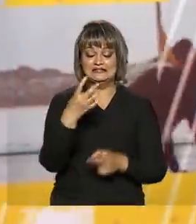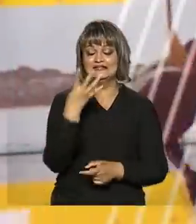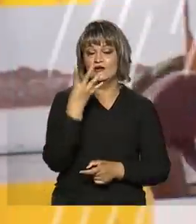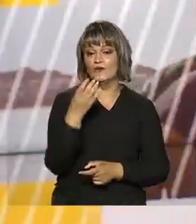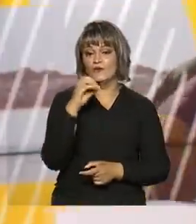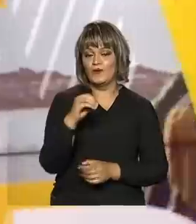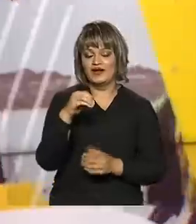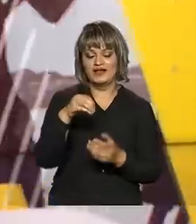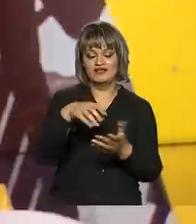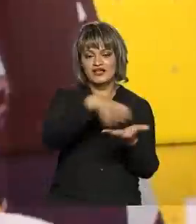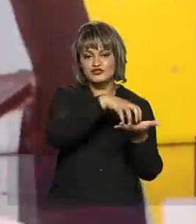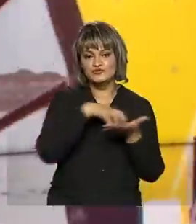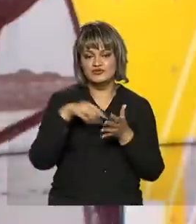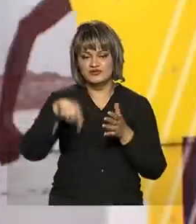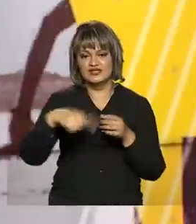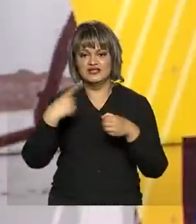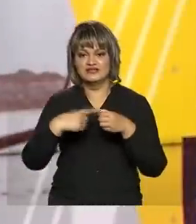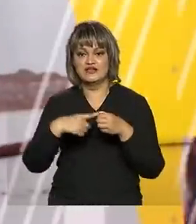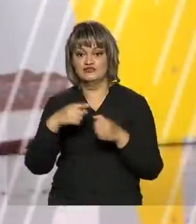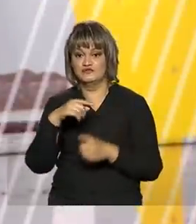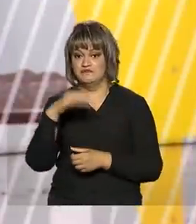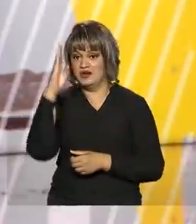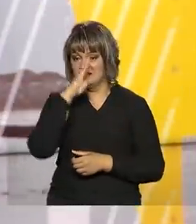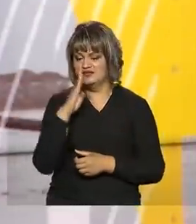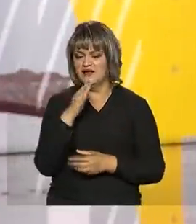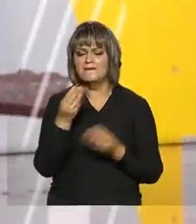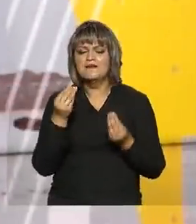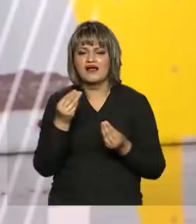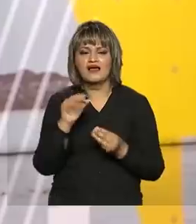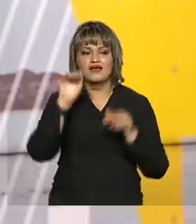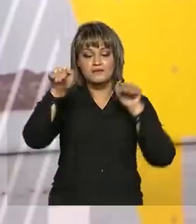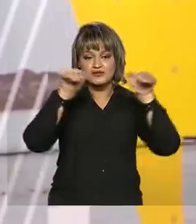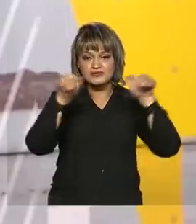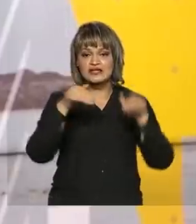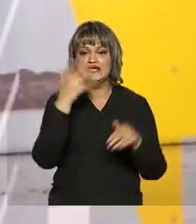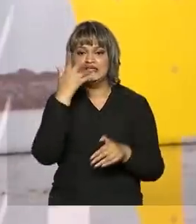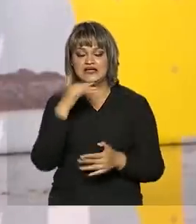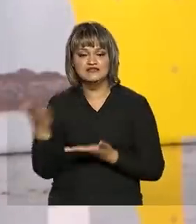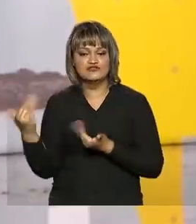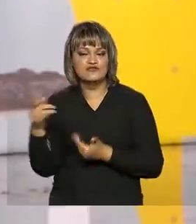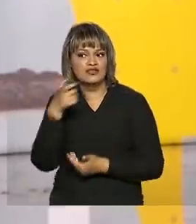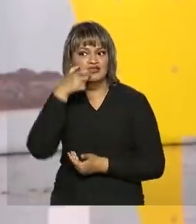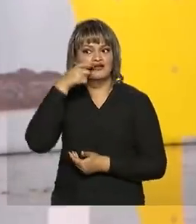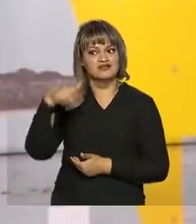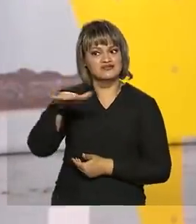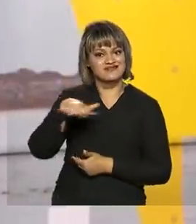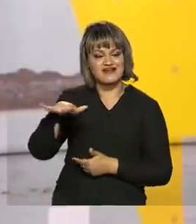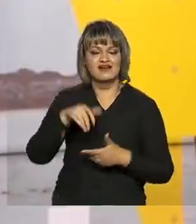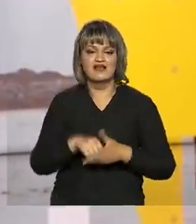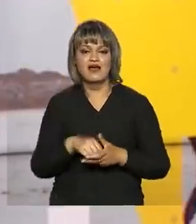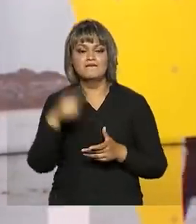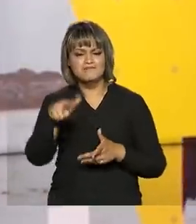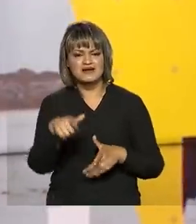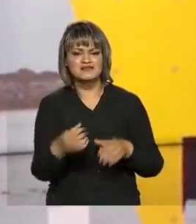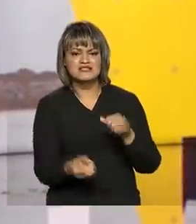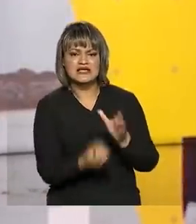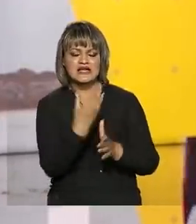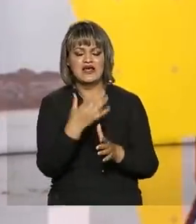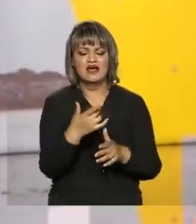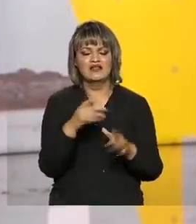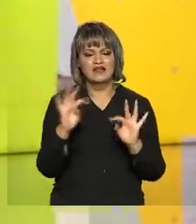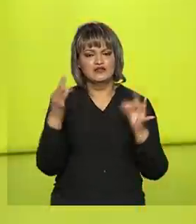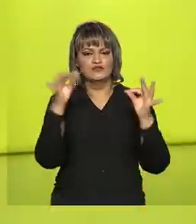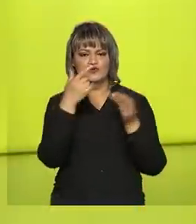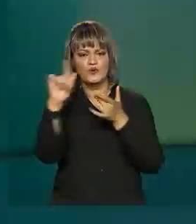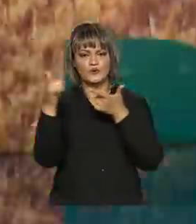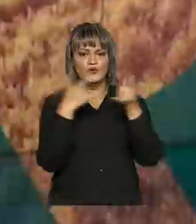Brasília. A meta é despertar o interesse de crianças e jovens pela área, além de incentivar a criação de soluções tecnológicas